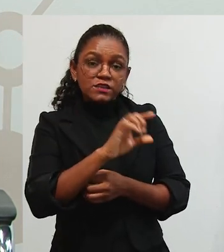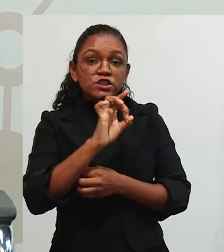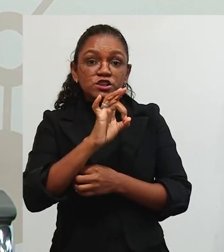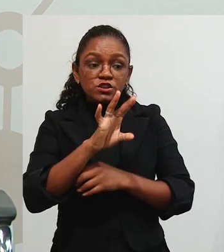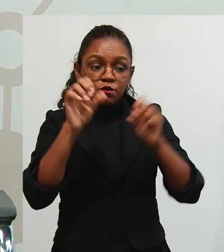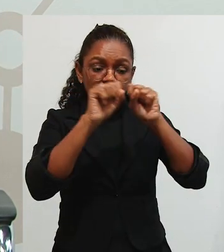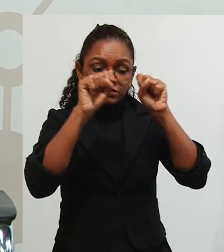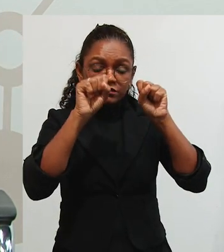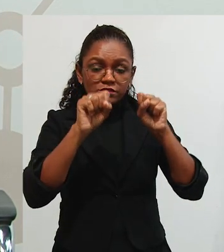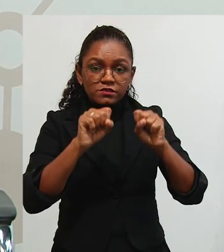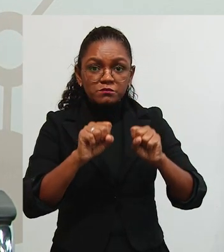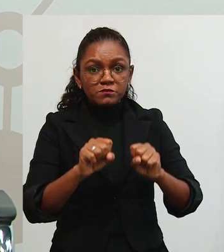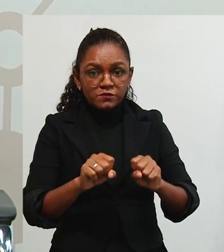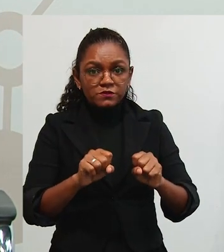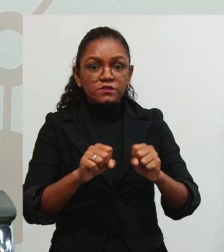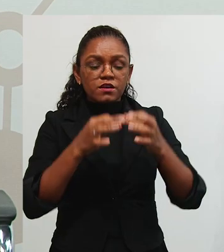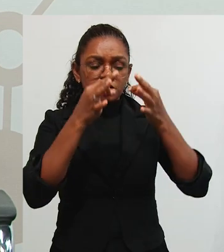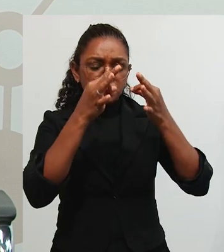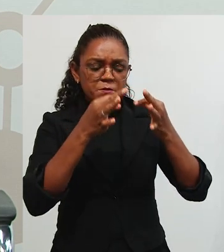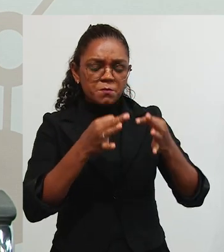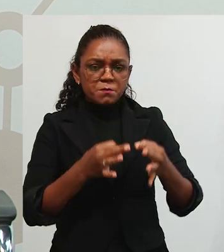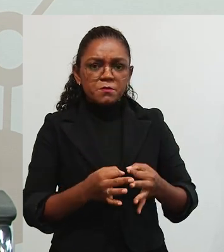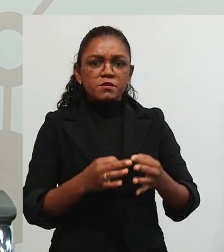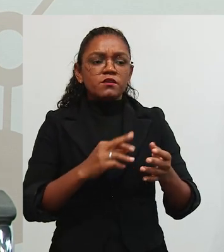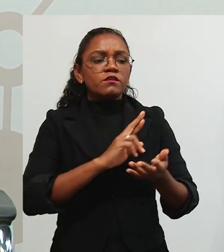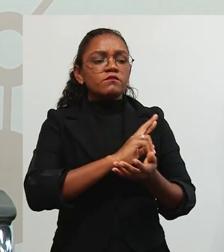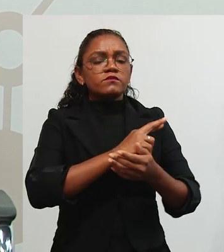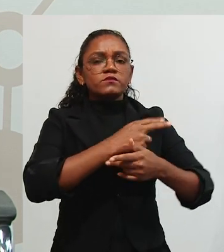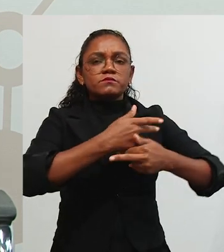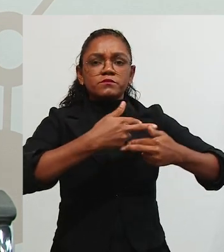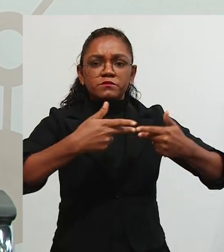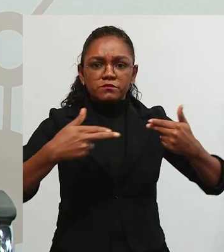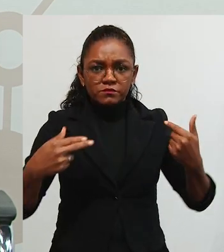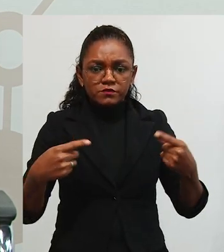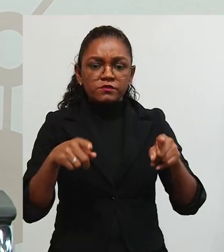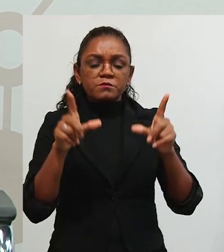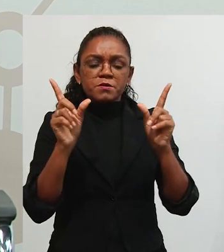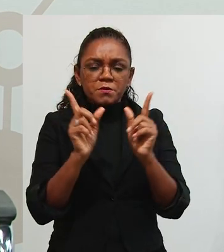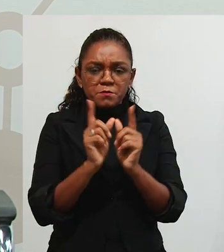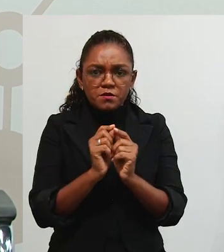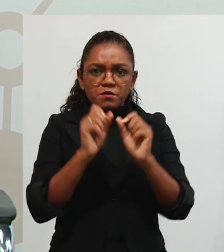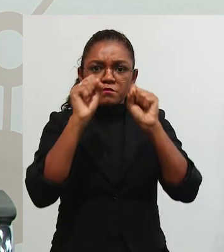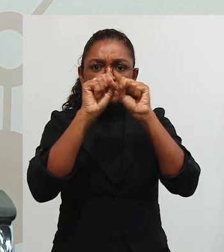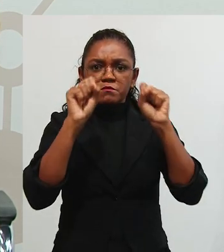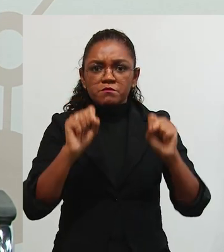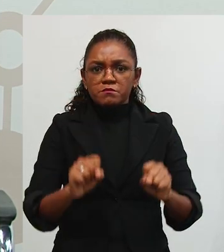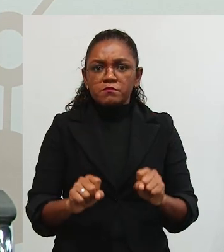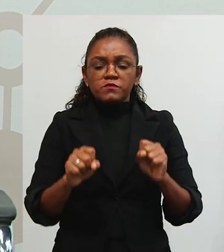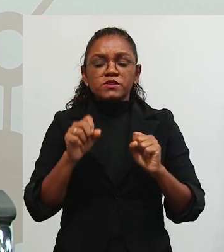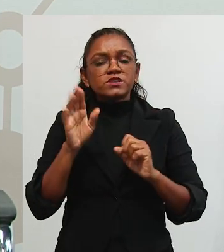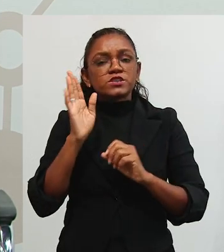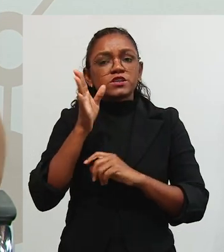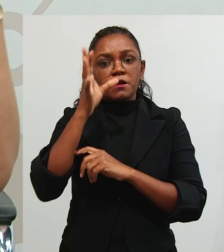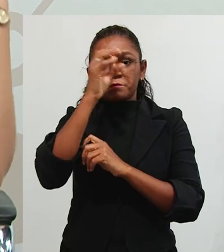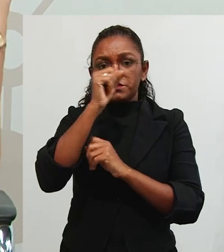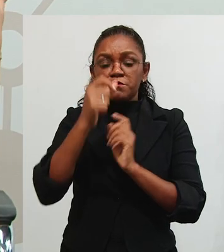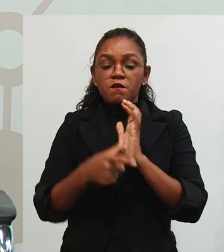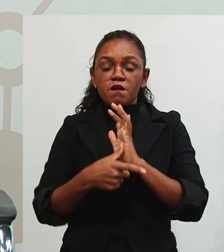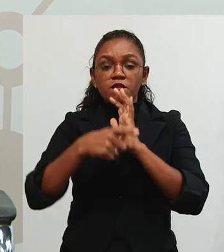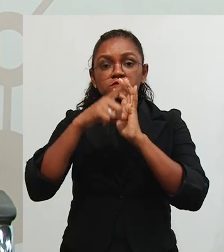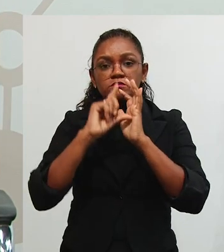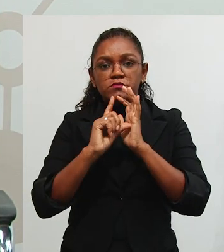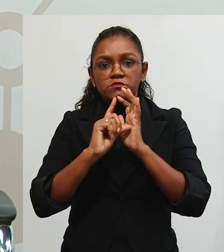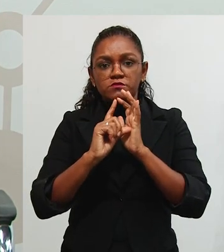ela vai aprender de outras formas e até sintetizar, sistematizar aquilo que ela já